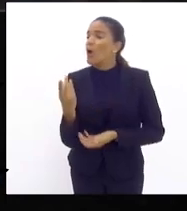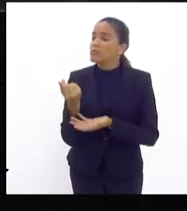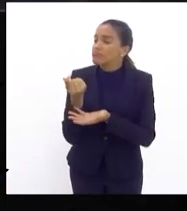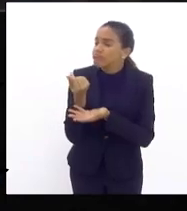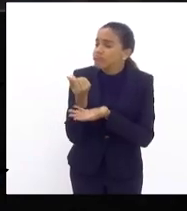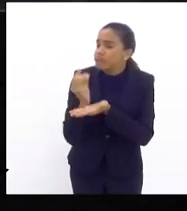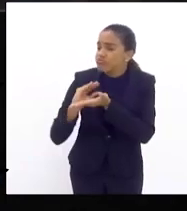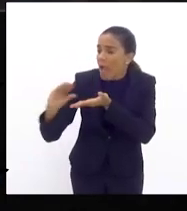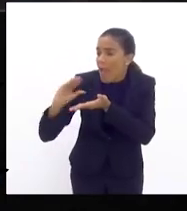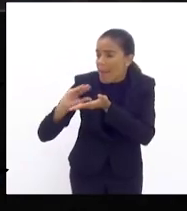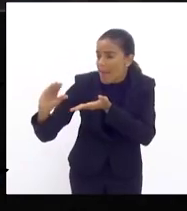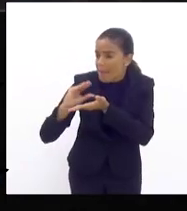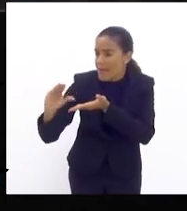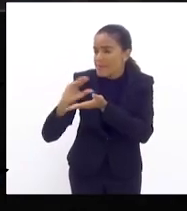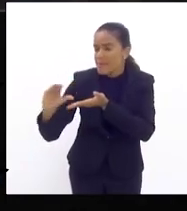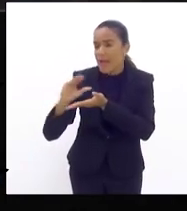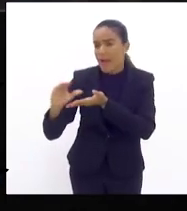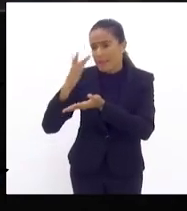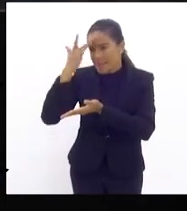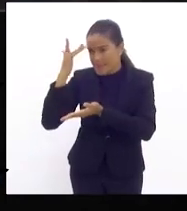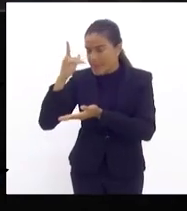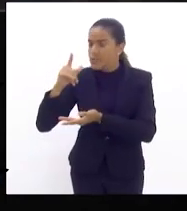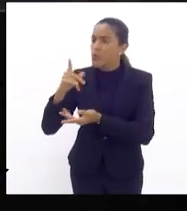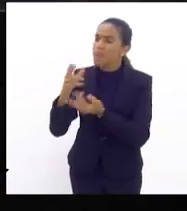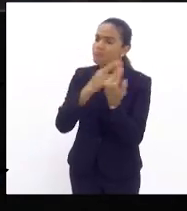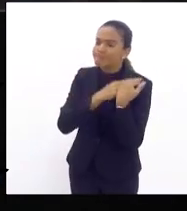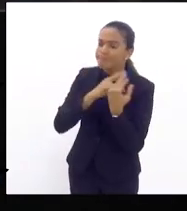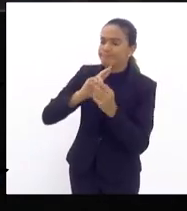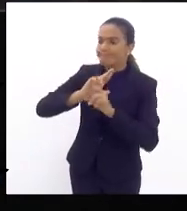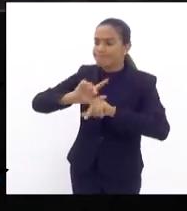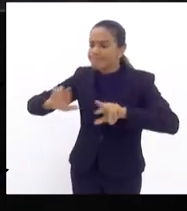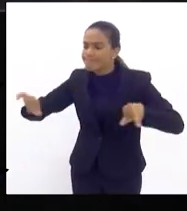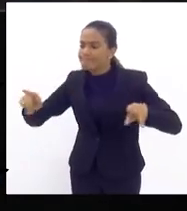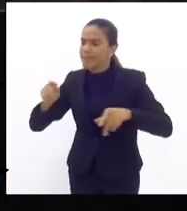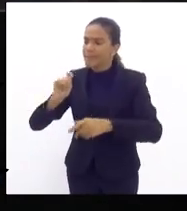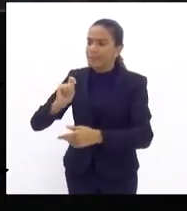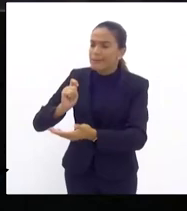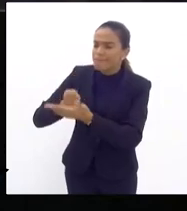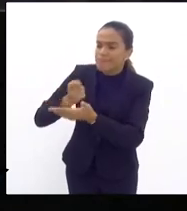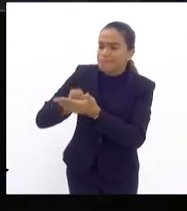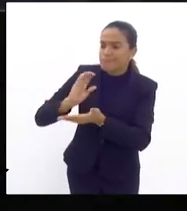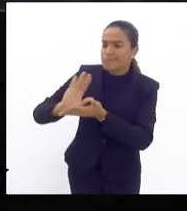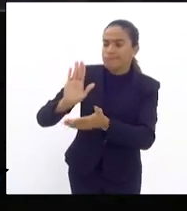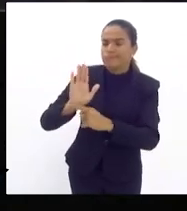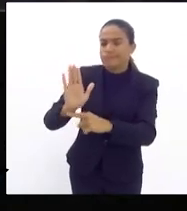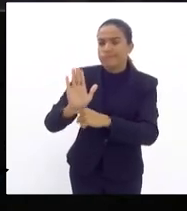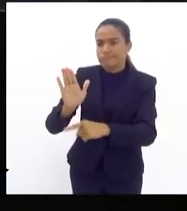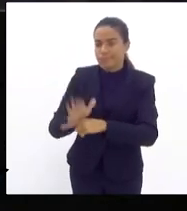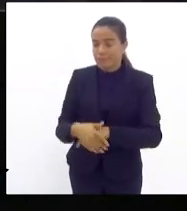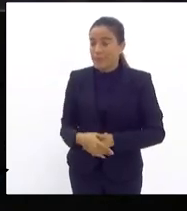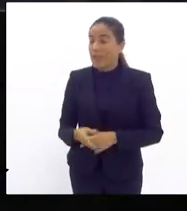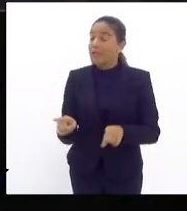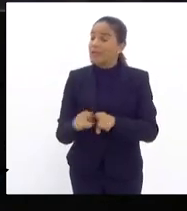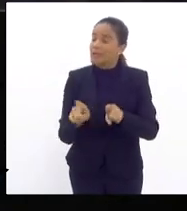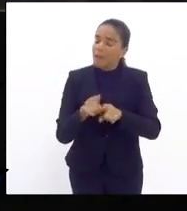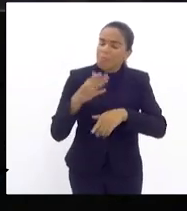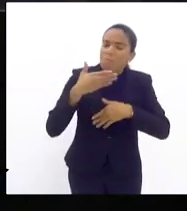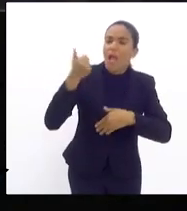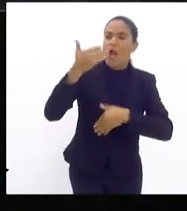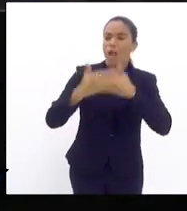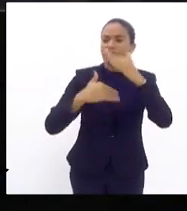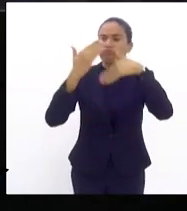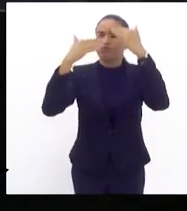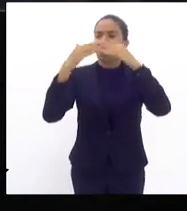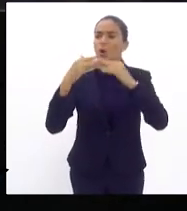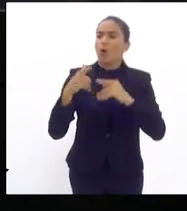para os acionistas e quanto vão investir de verdade para melhorar o serviço que é prestado à população e é nessa